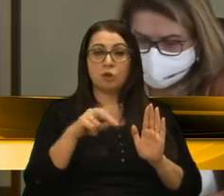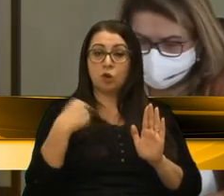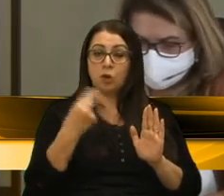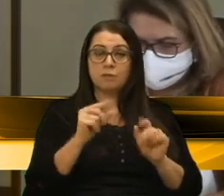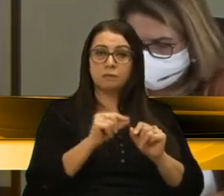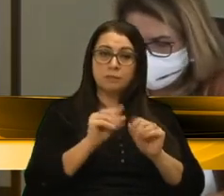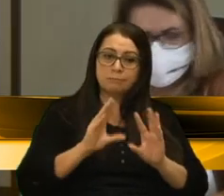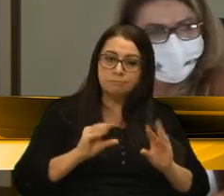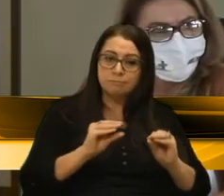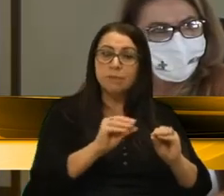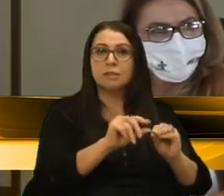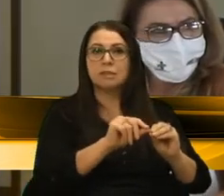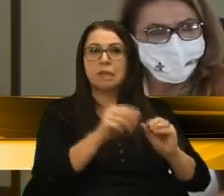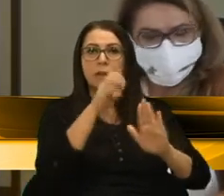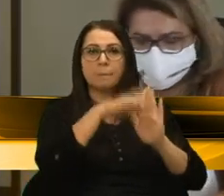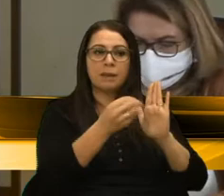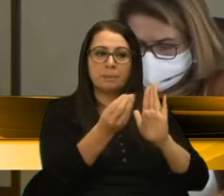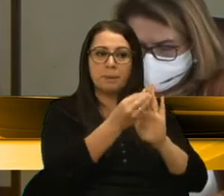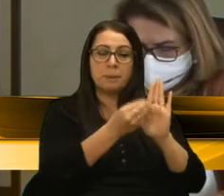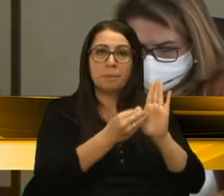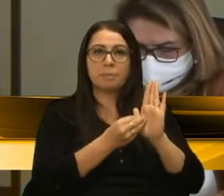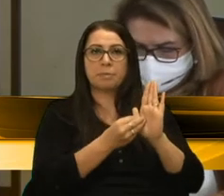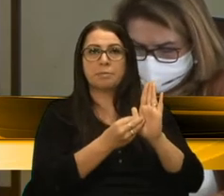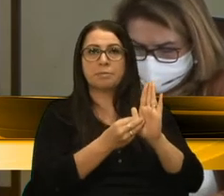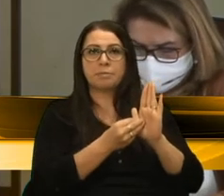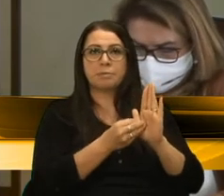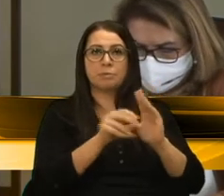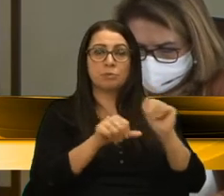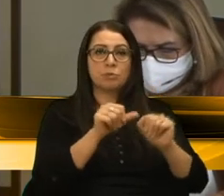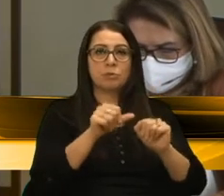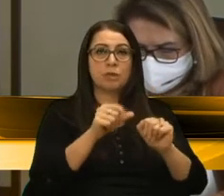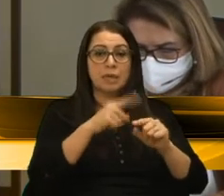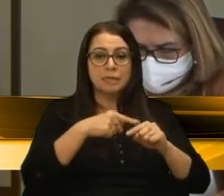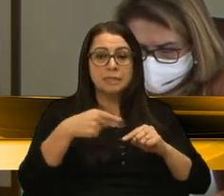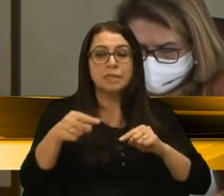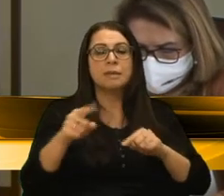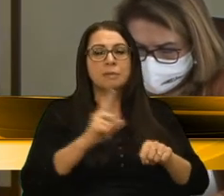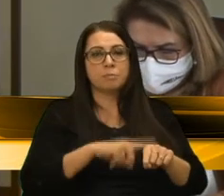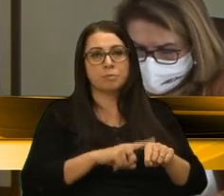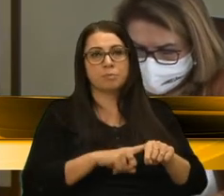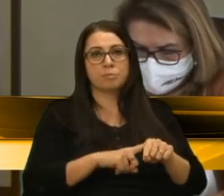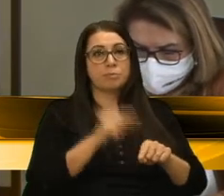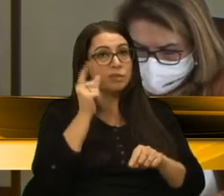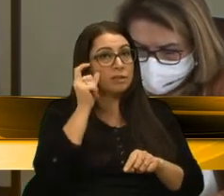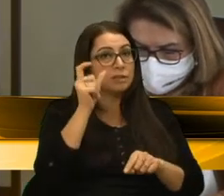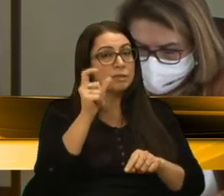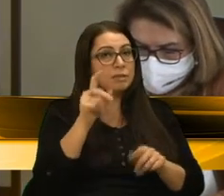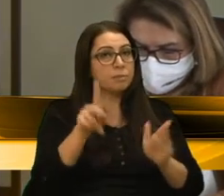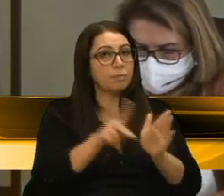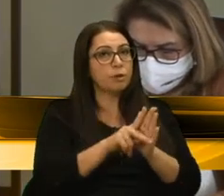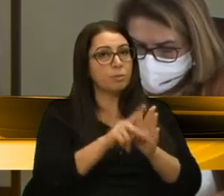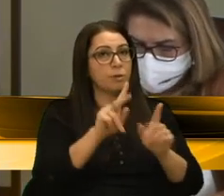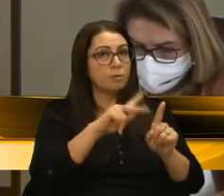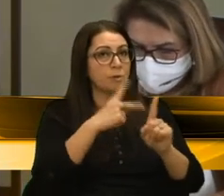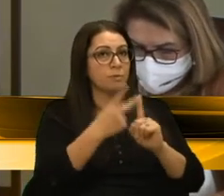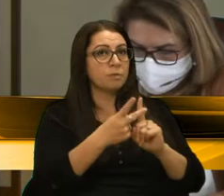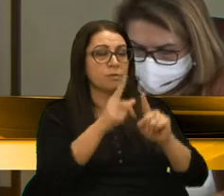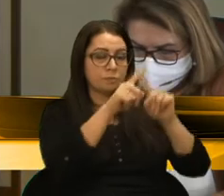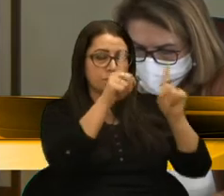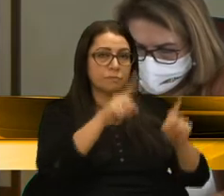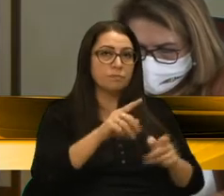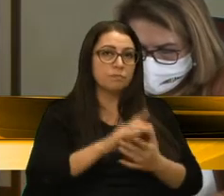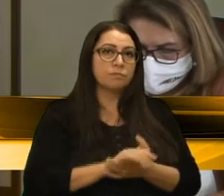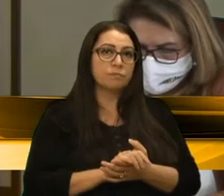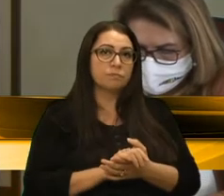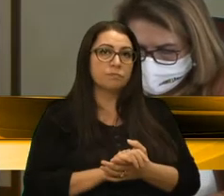fazermos emenda ou postergarmos este prazo a bem do interesse da própria previdência dos servidores.